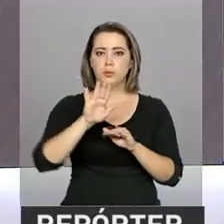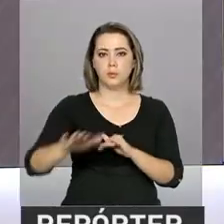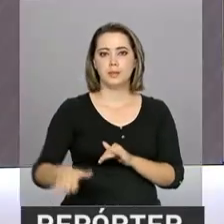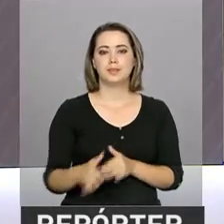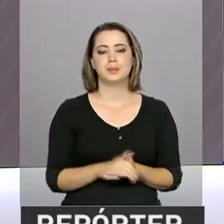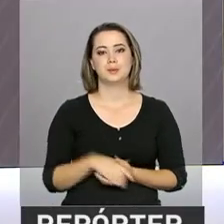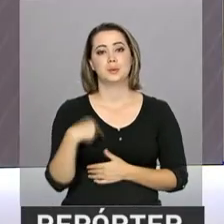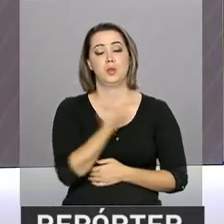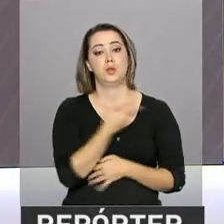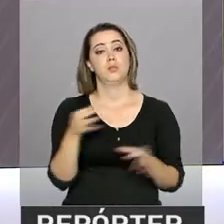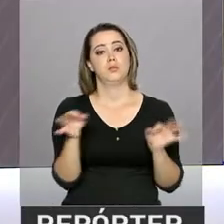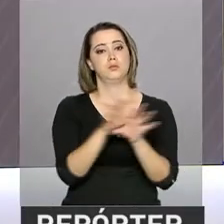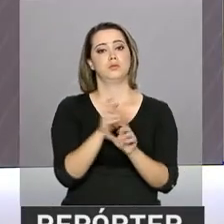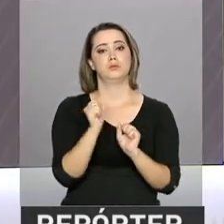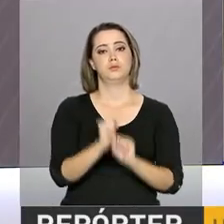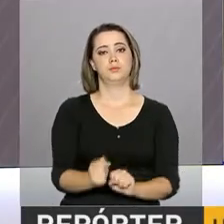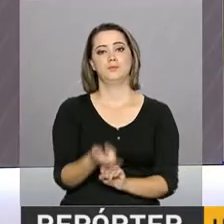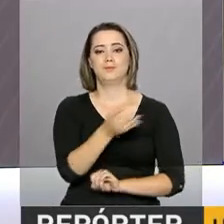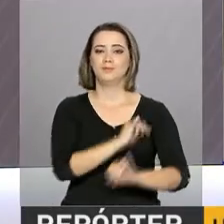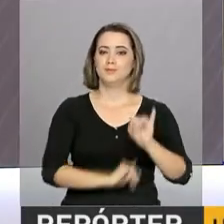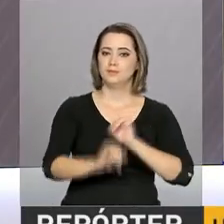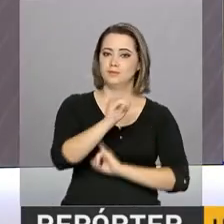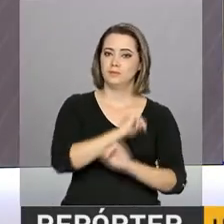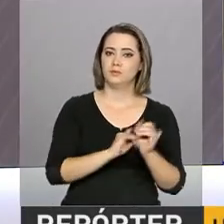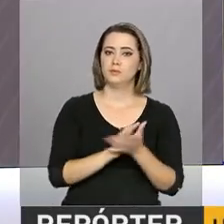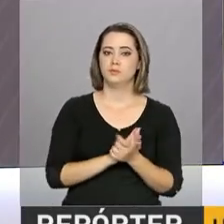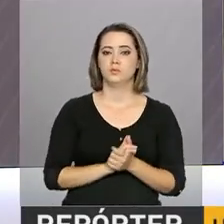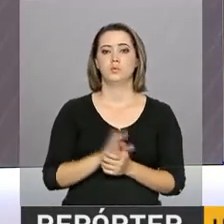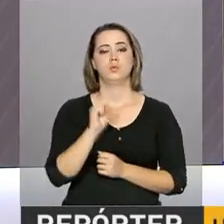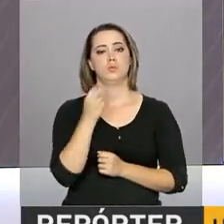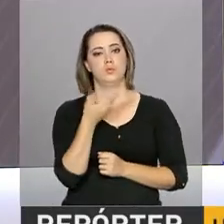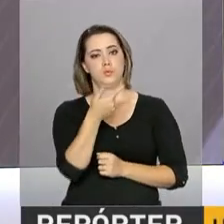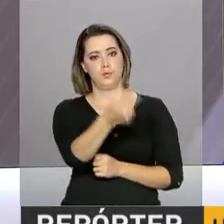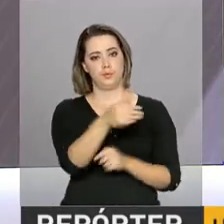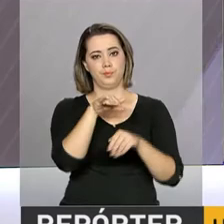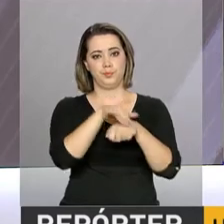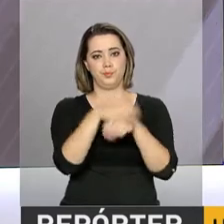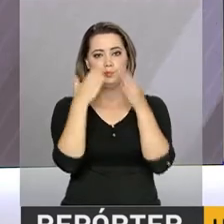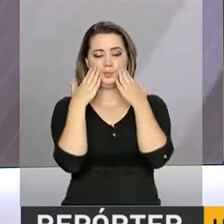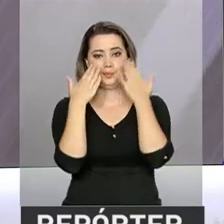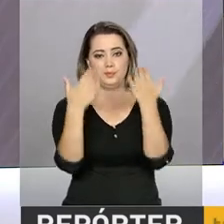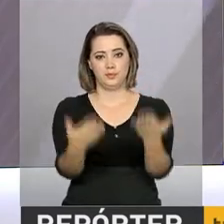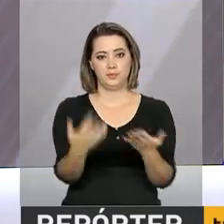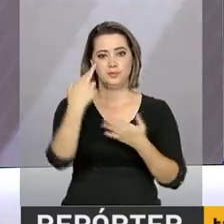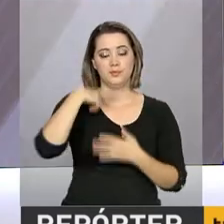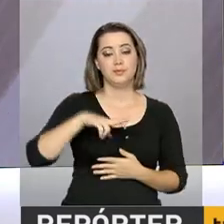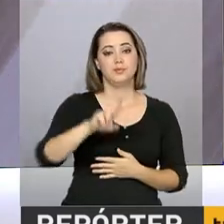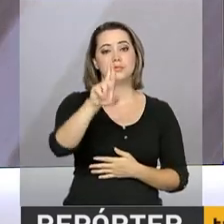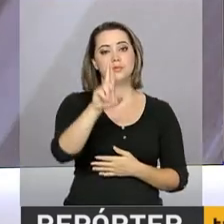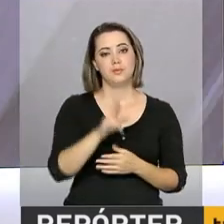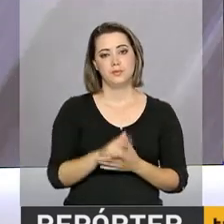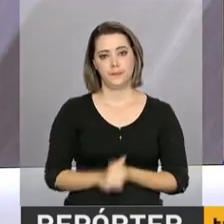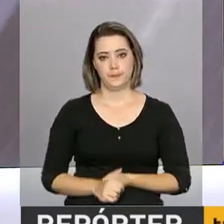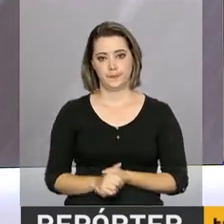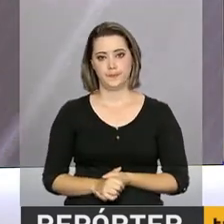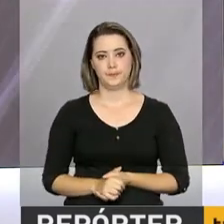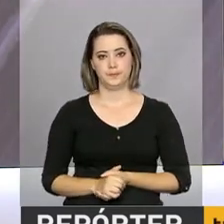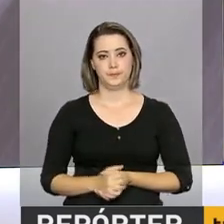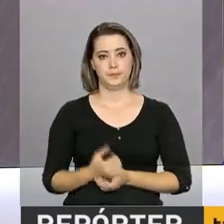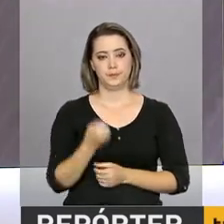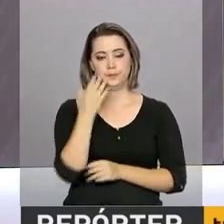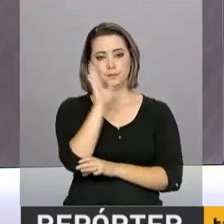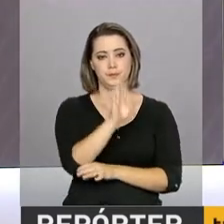Nós ficamos por aqui e podemos voltar a qualquer momento com mais informações, ou às sete da noite, na próxima edição do Repórter NBR.